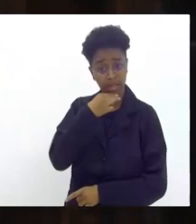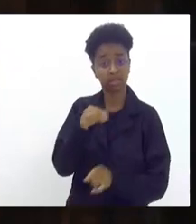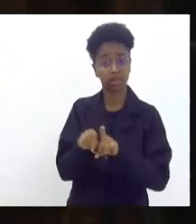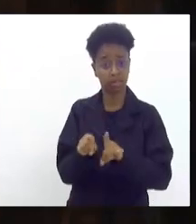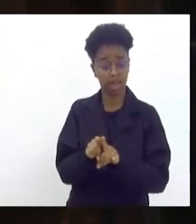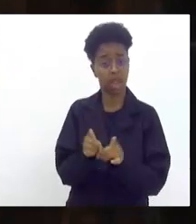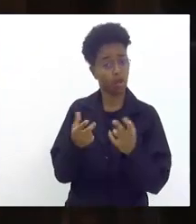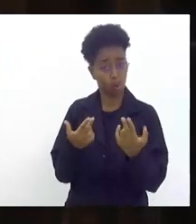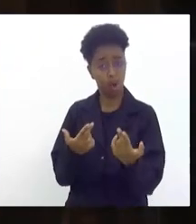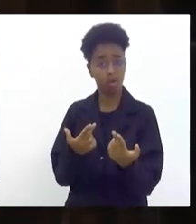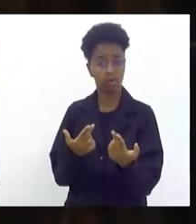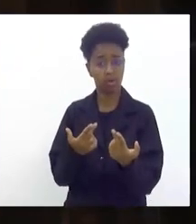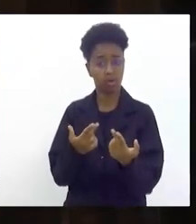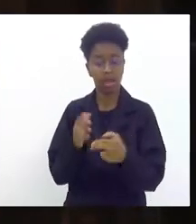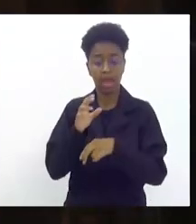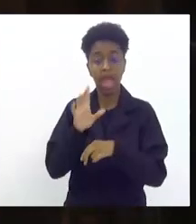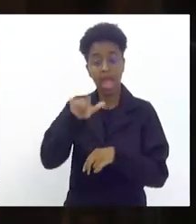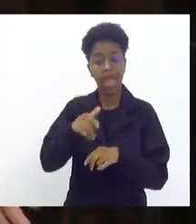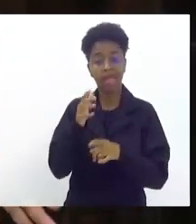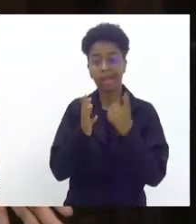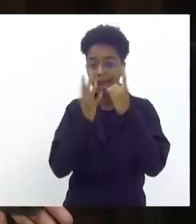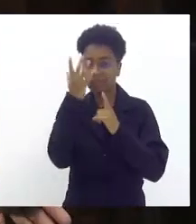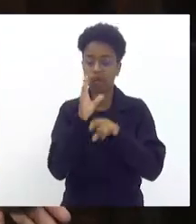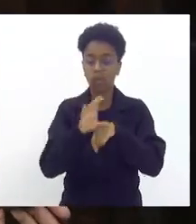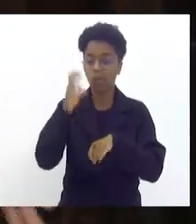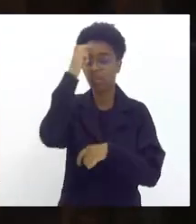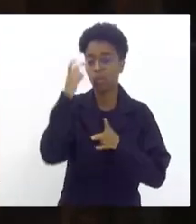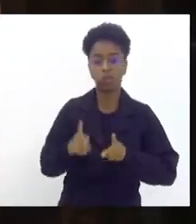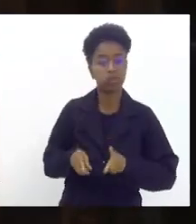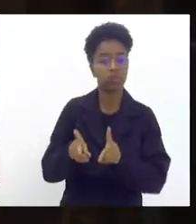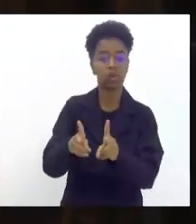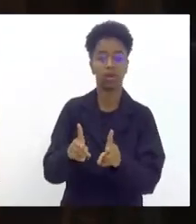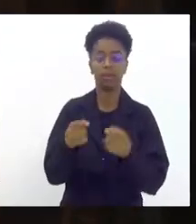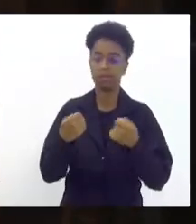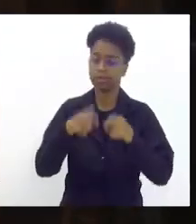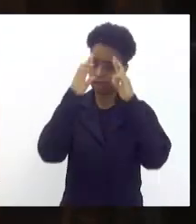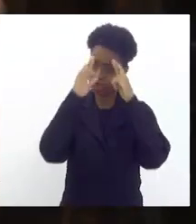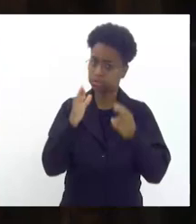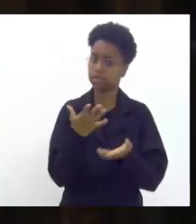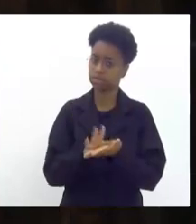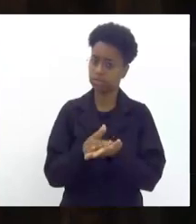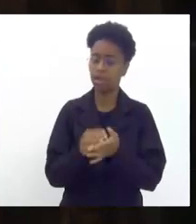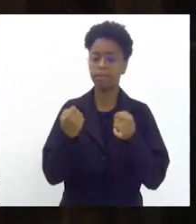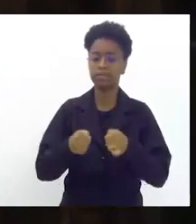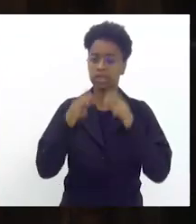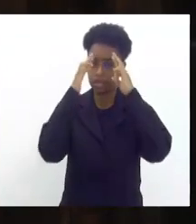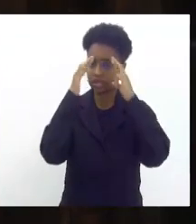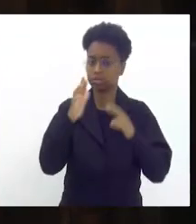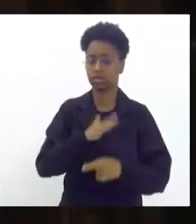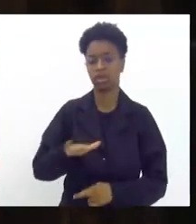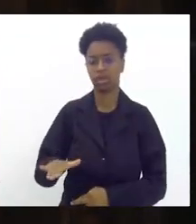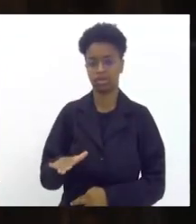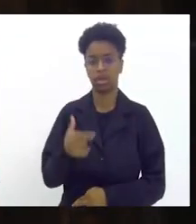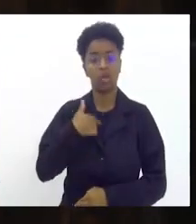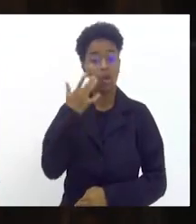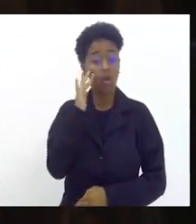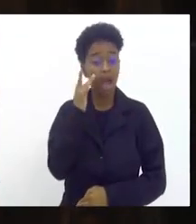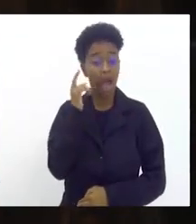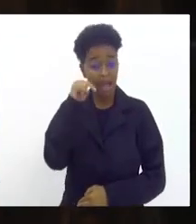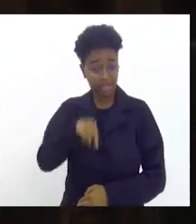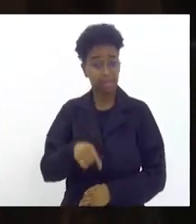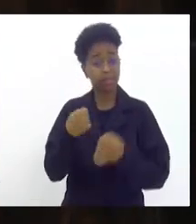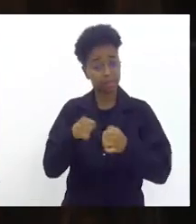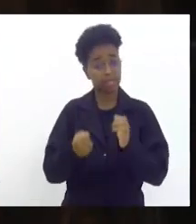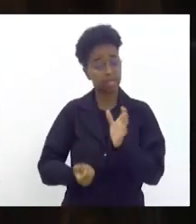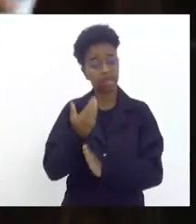o carnaval é uma cultura que é contínua tem que respeitar o samba tem que respeitar nossas crianças eu acho que tem que sair daqui uma